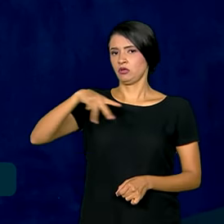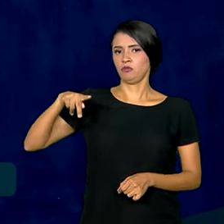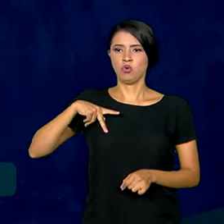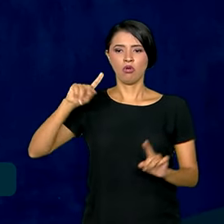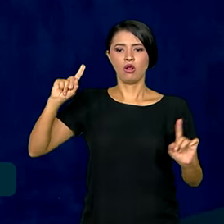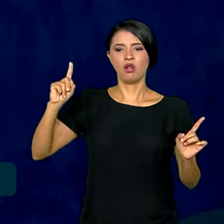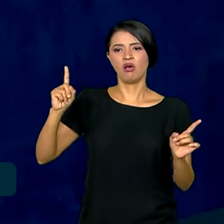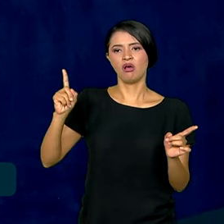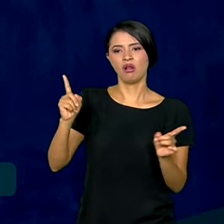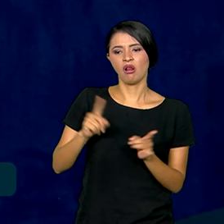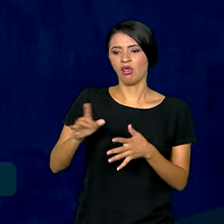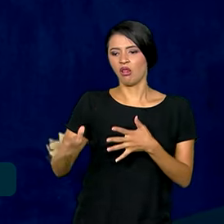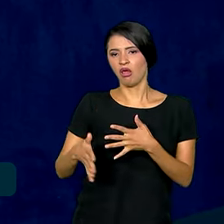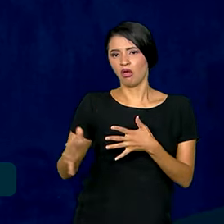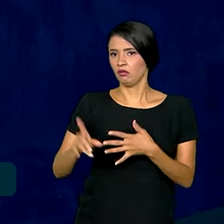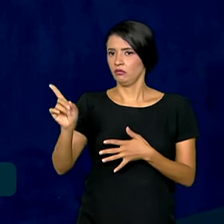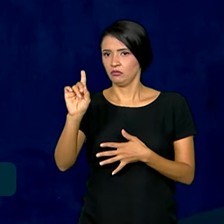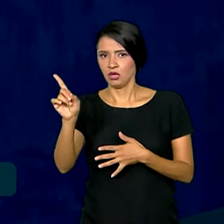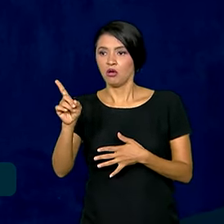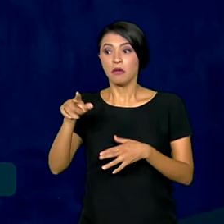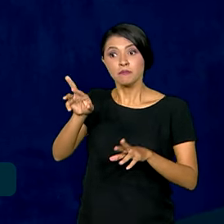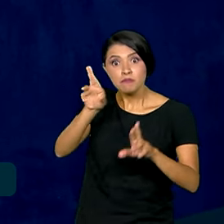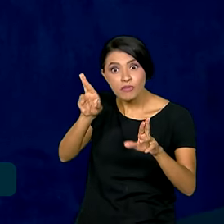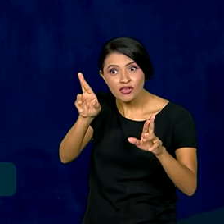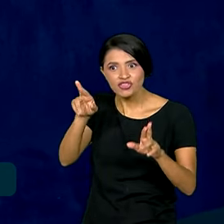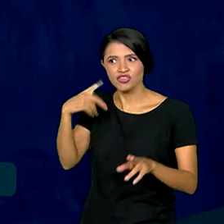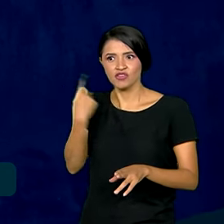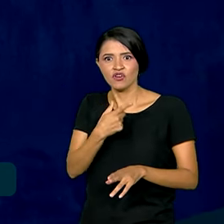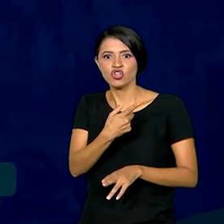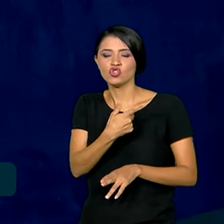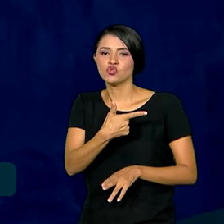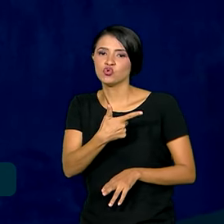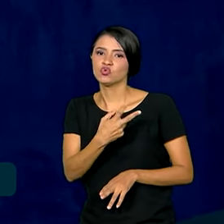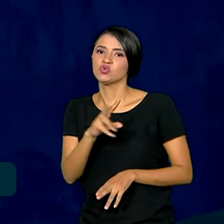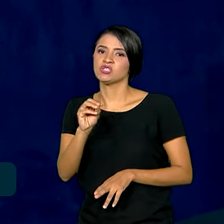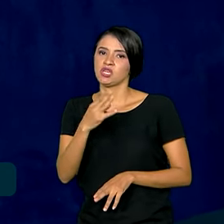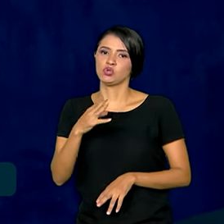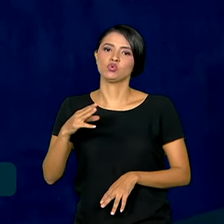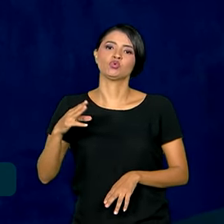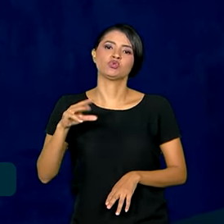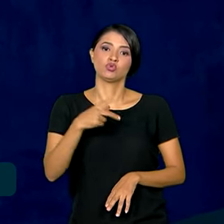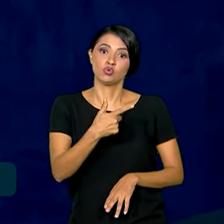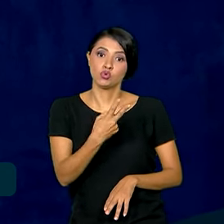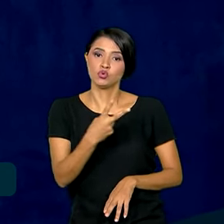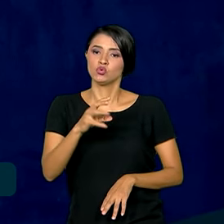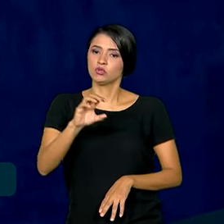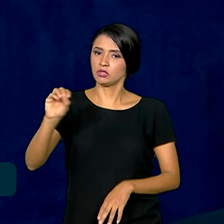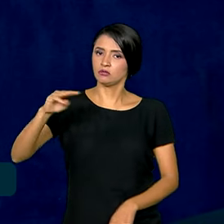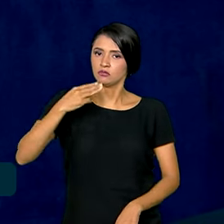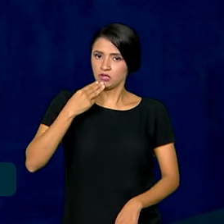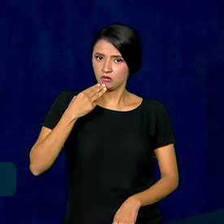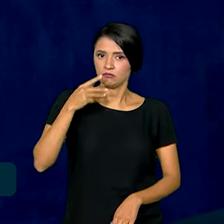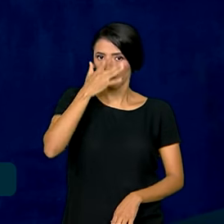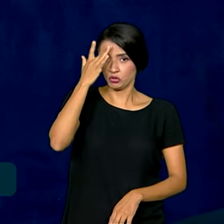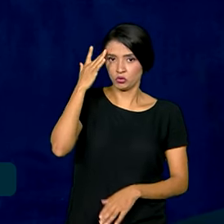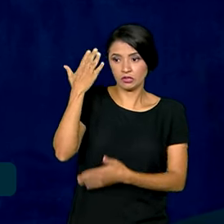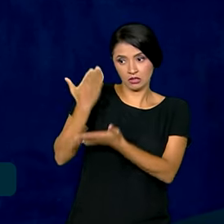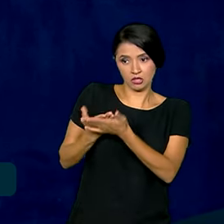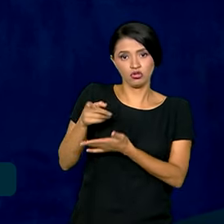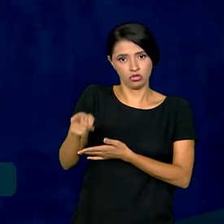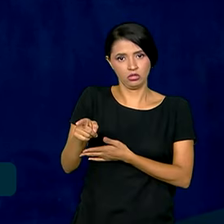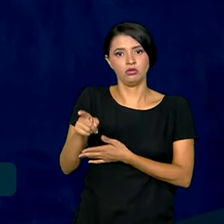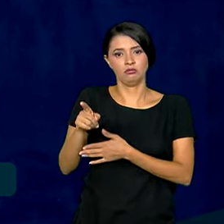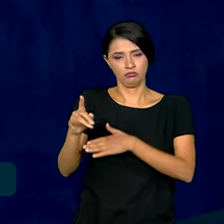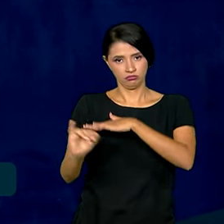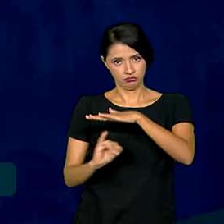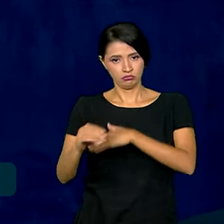se diminuir diante da expectativa de 200 milhões de brasileiros que acreditam nessa instituição. Seja